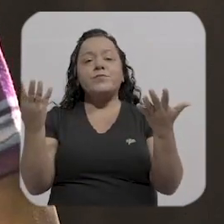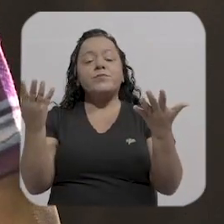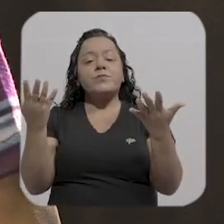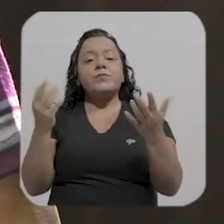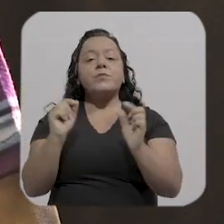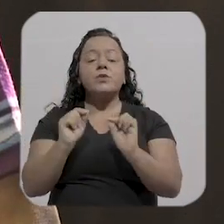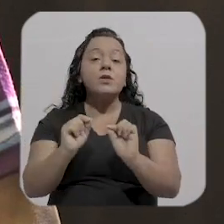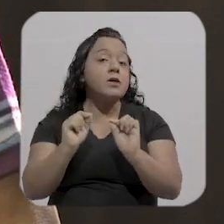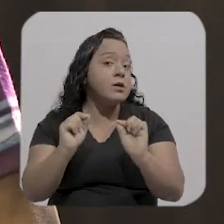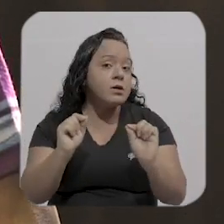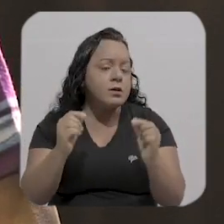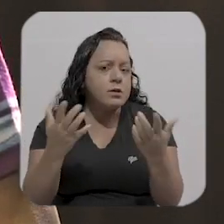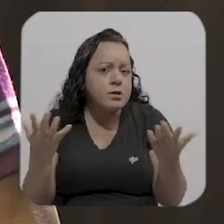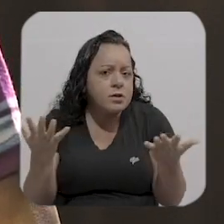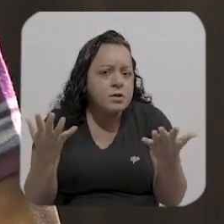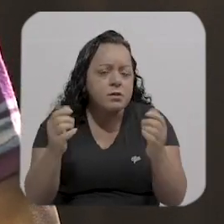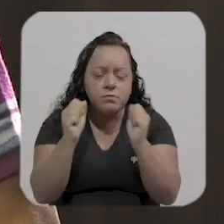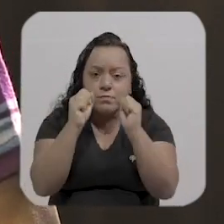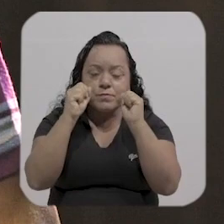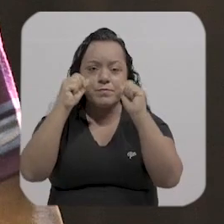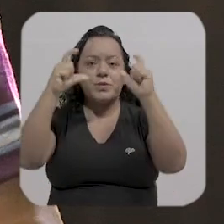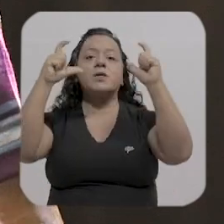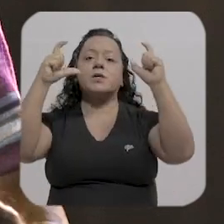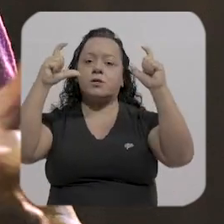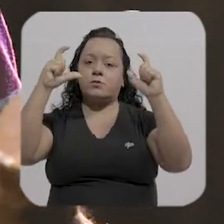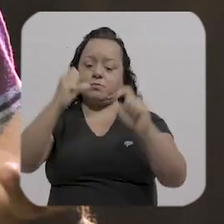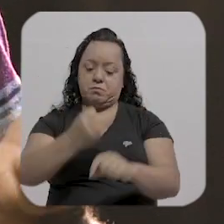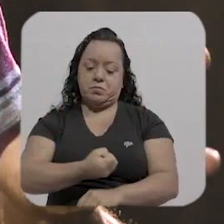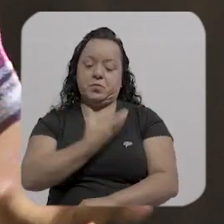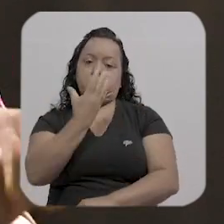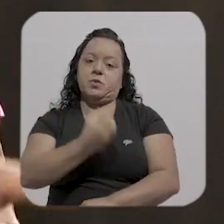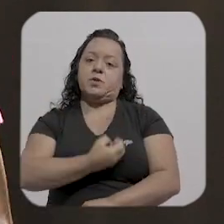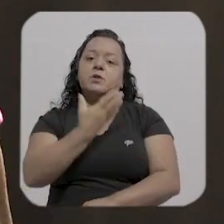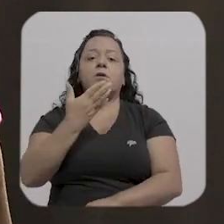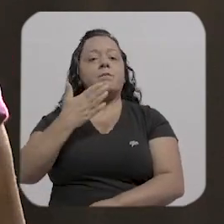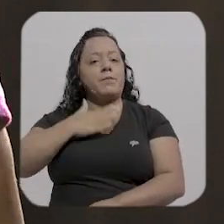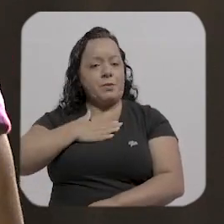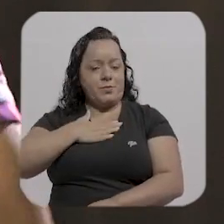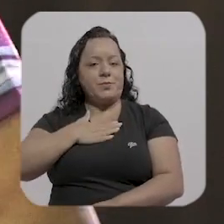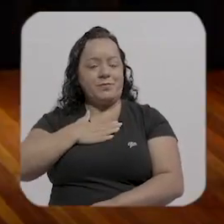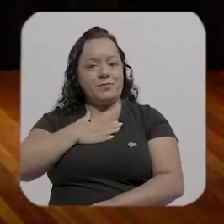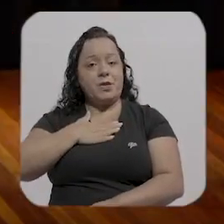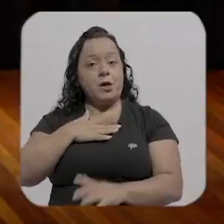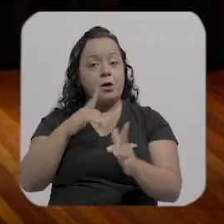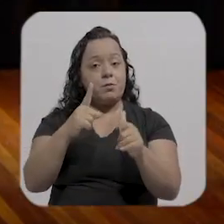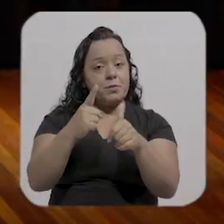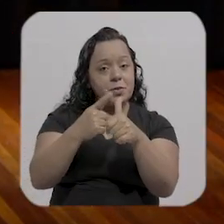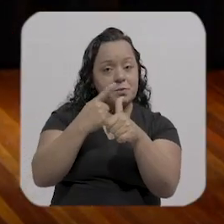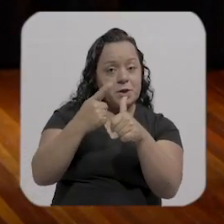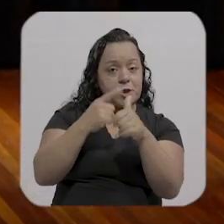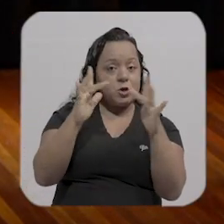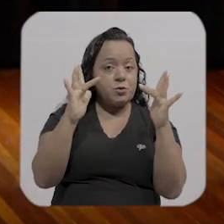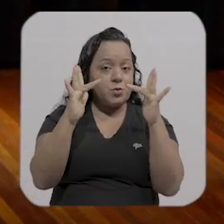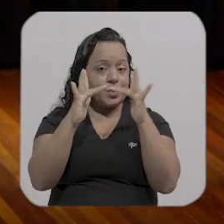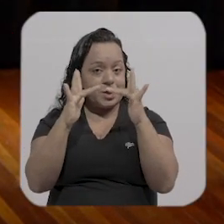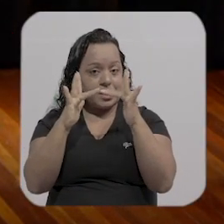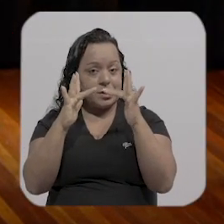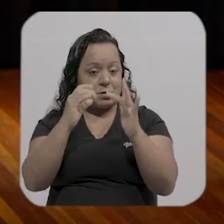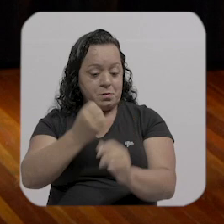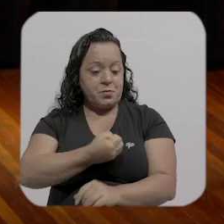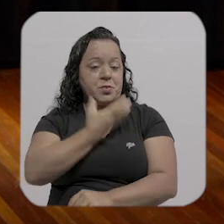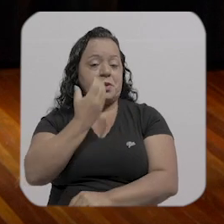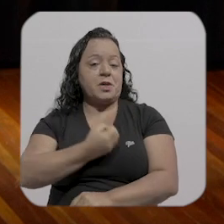o que despertou a poesia para mim, né? O meu primeiro contato com a poesia, o meu primeiro contato com a